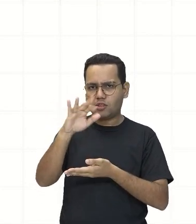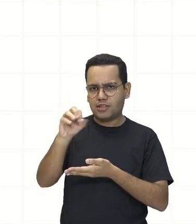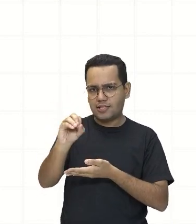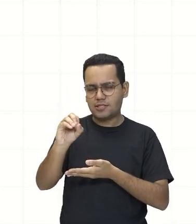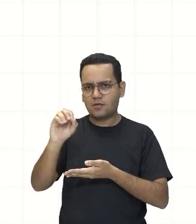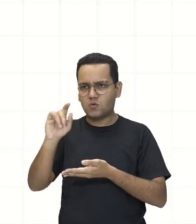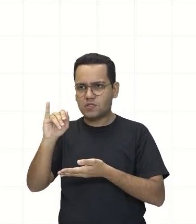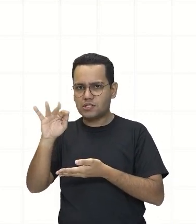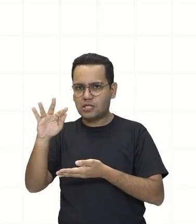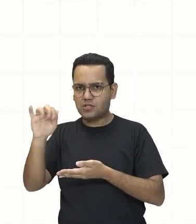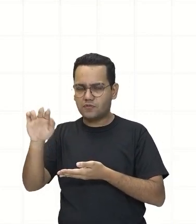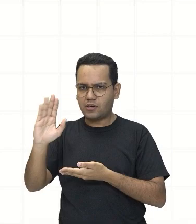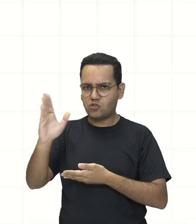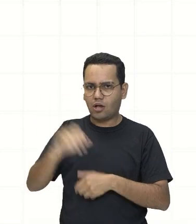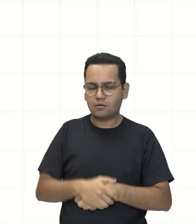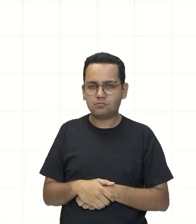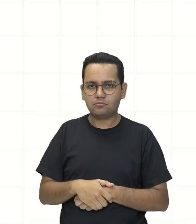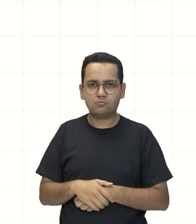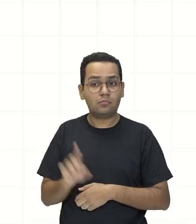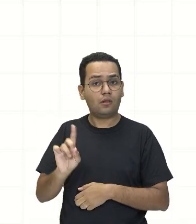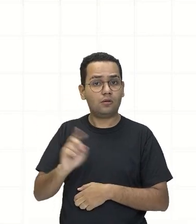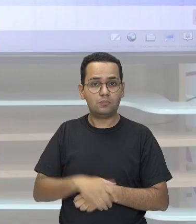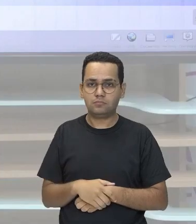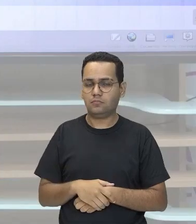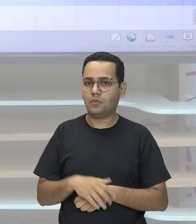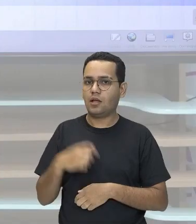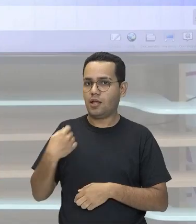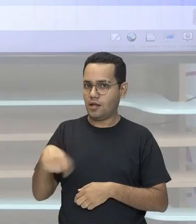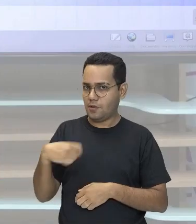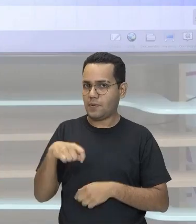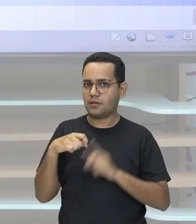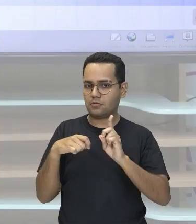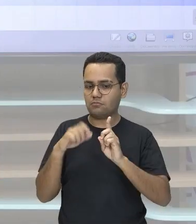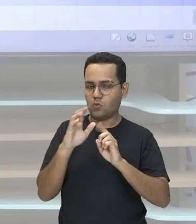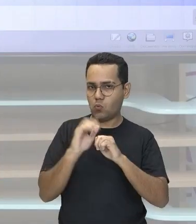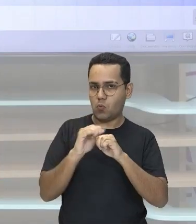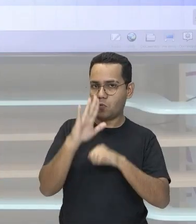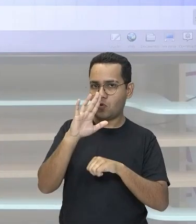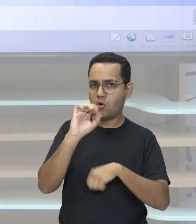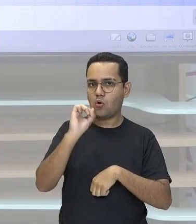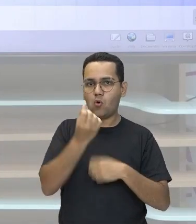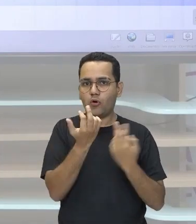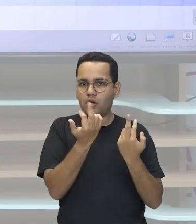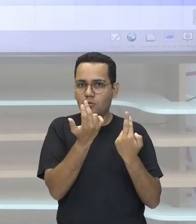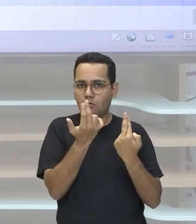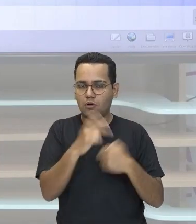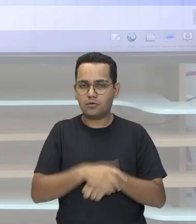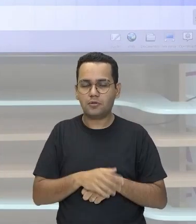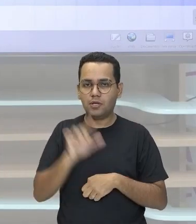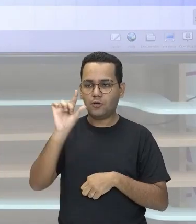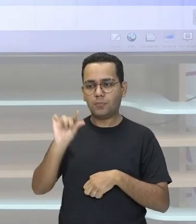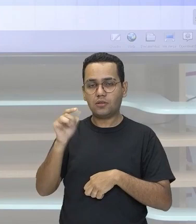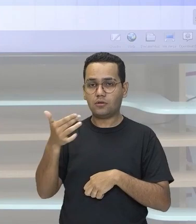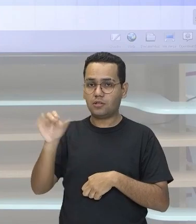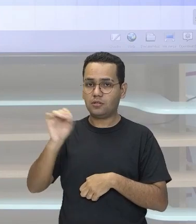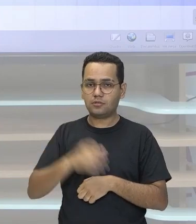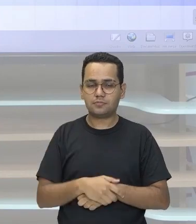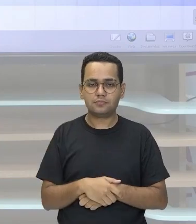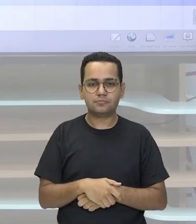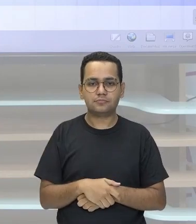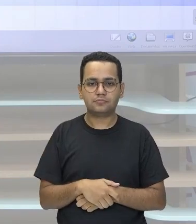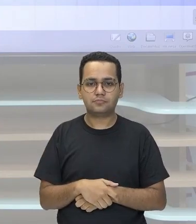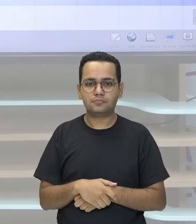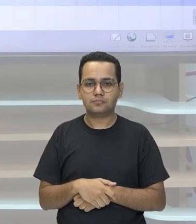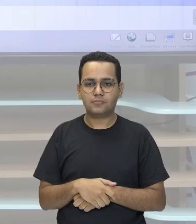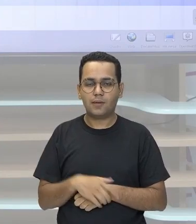não está? Porque o número tem que ser Maior ou igual que 1 E menor que 10 E